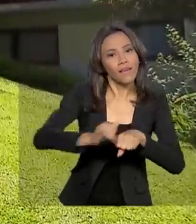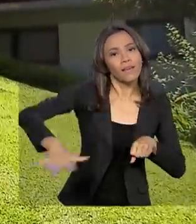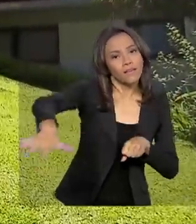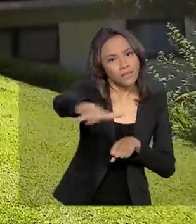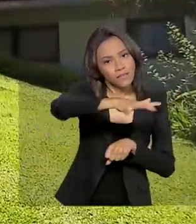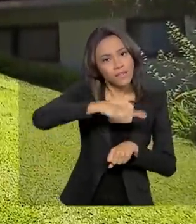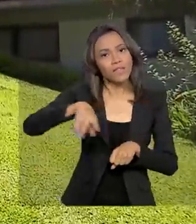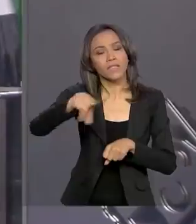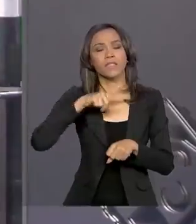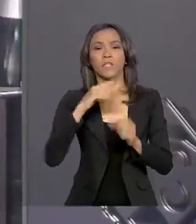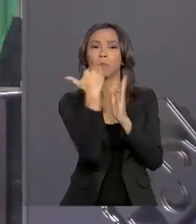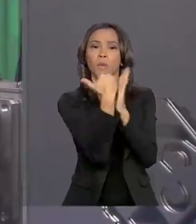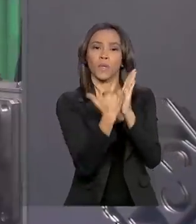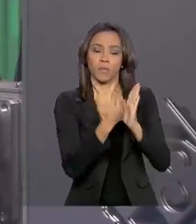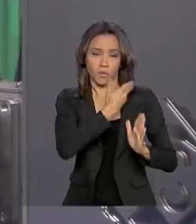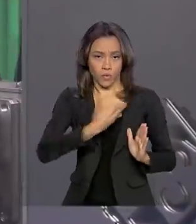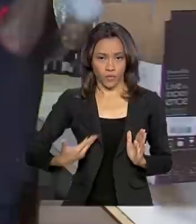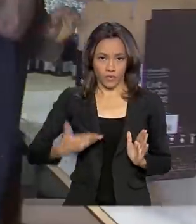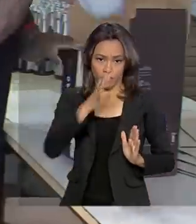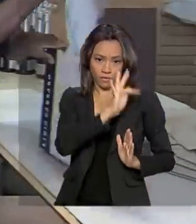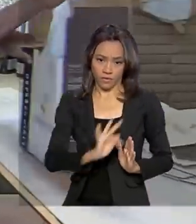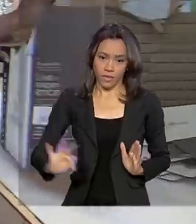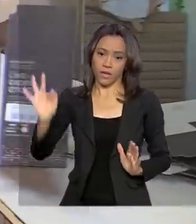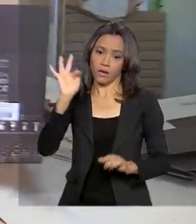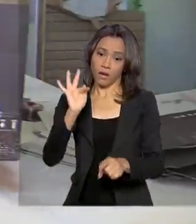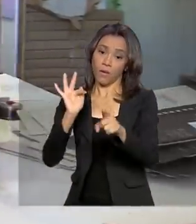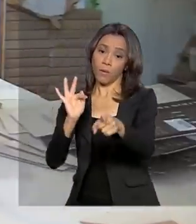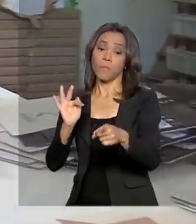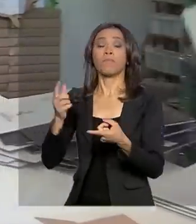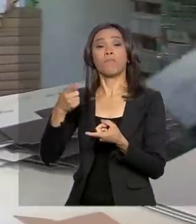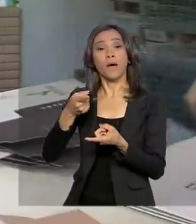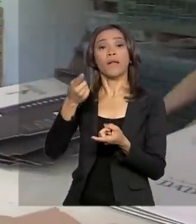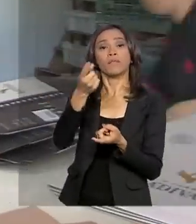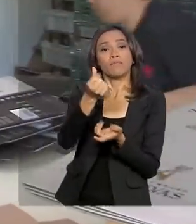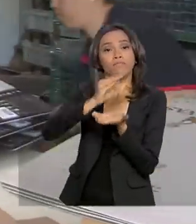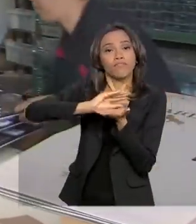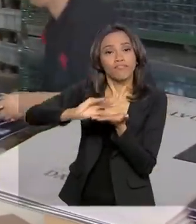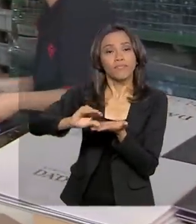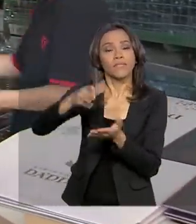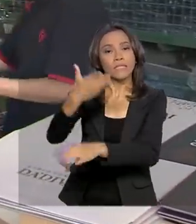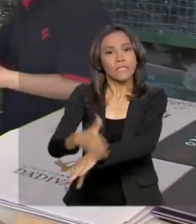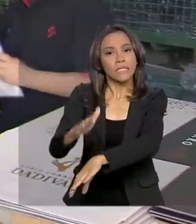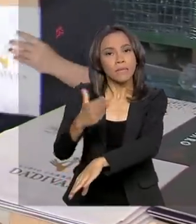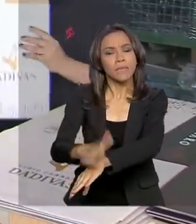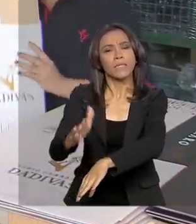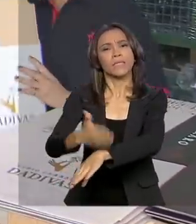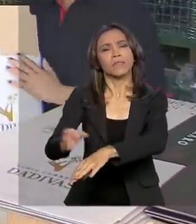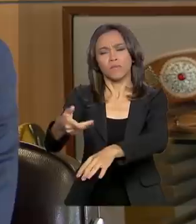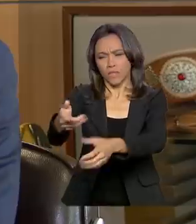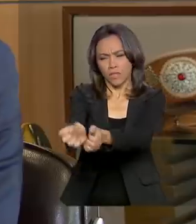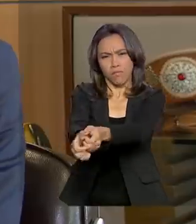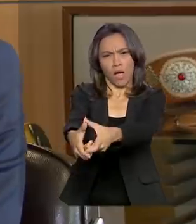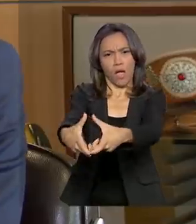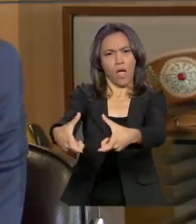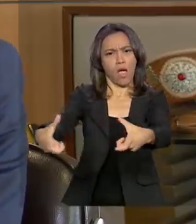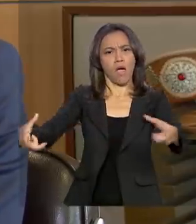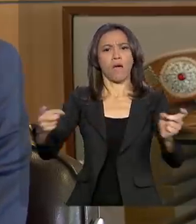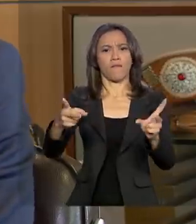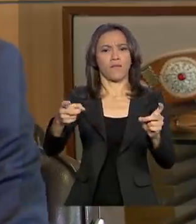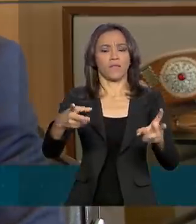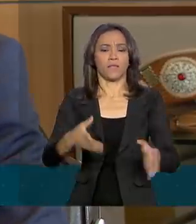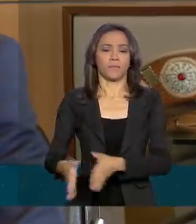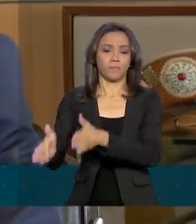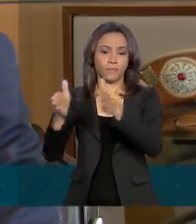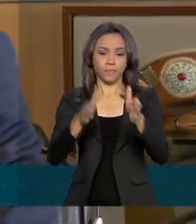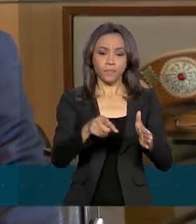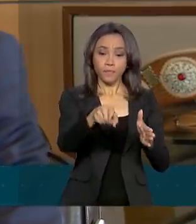do governo federal. Possibilidade de ganhar investimentos em qualificação e marketing e aumentar as vendas. Foi feito um estudo para